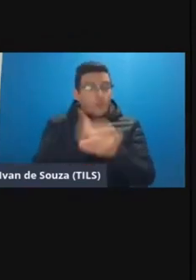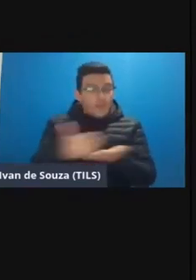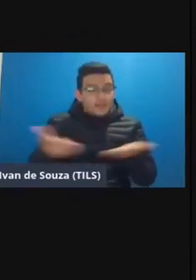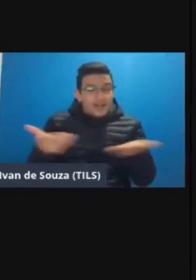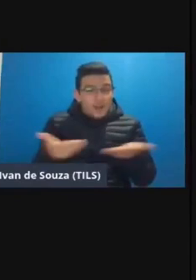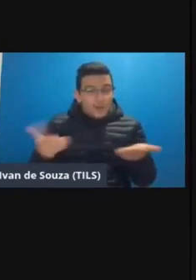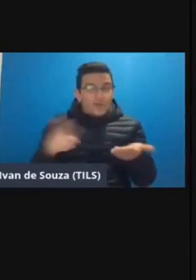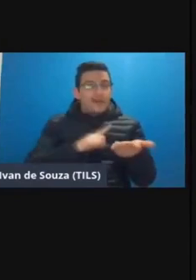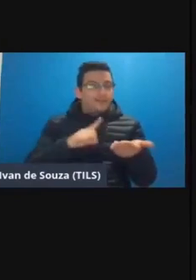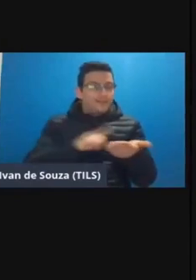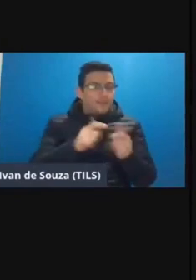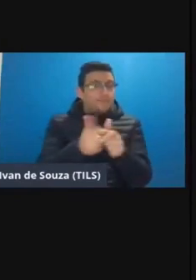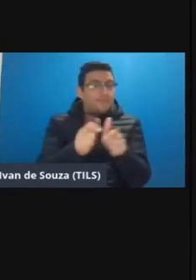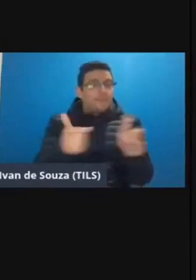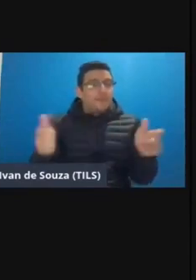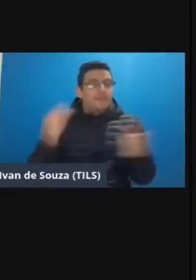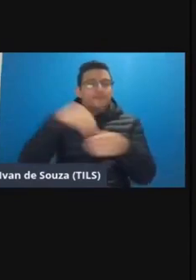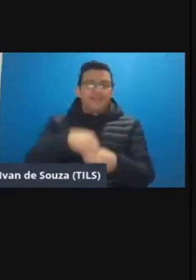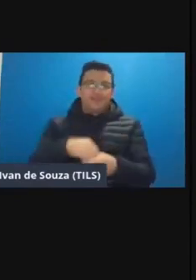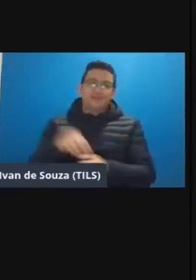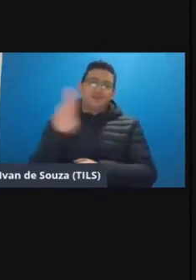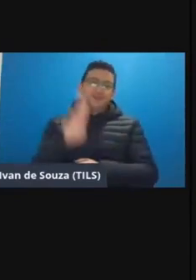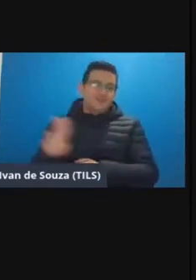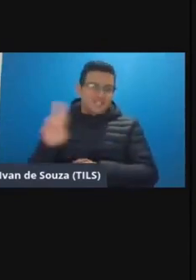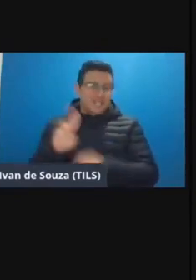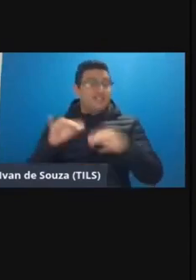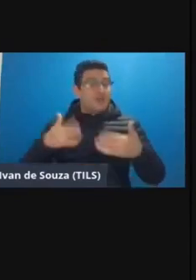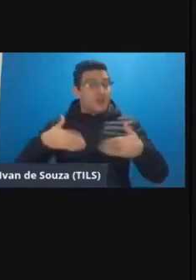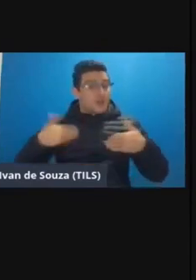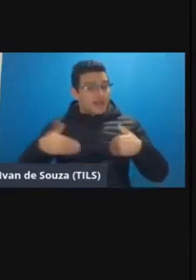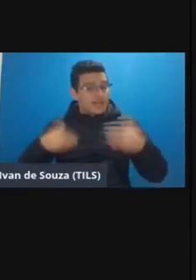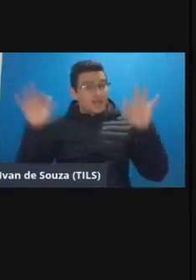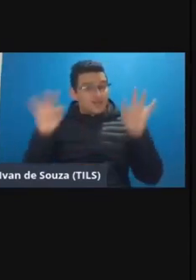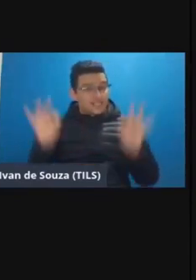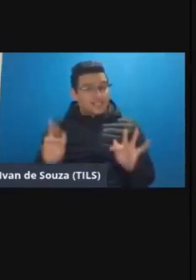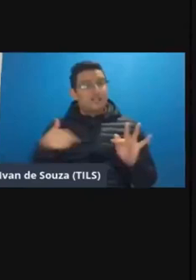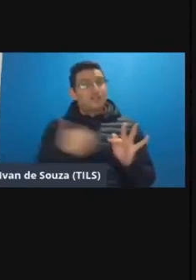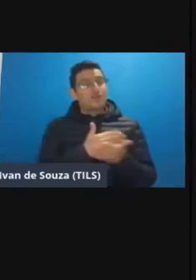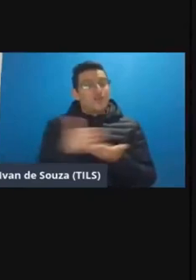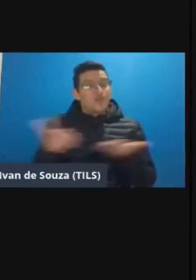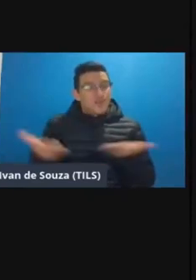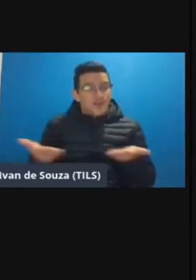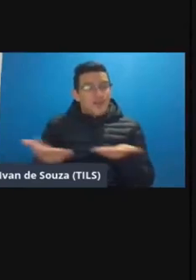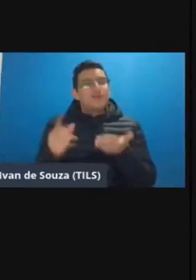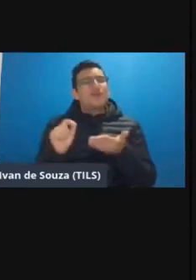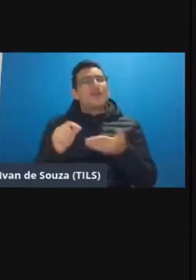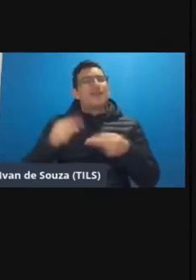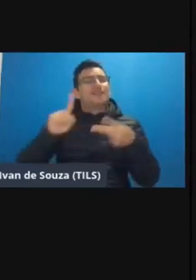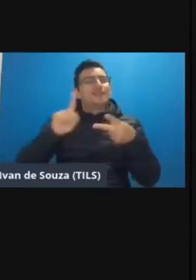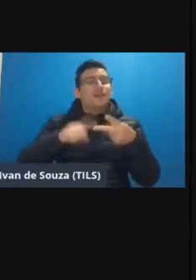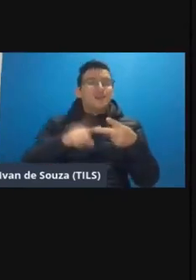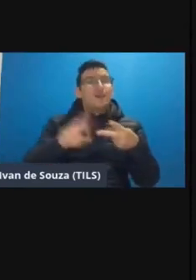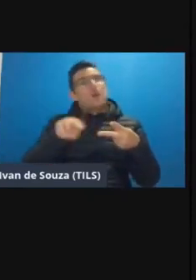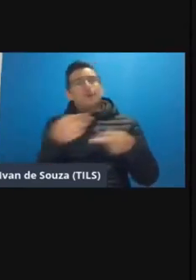agora uma dimensão institucional maior também com muita alegria que a gente passa a dar a essa segunda ou